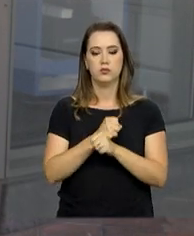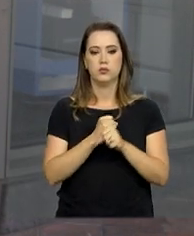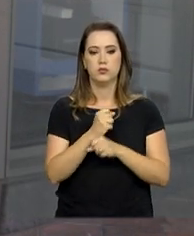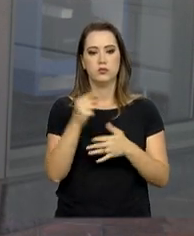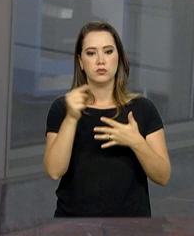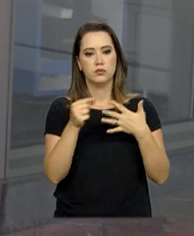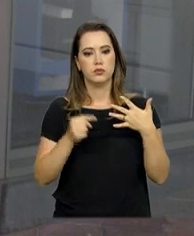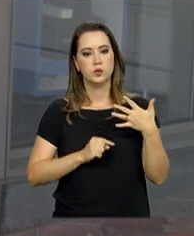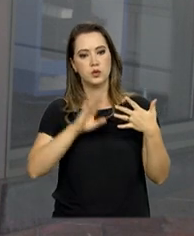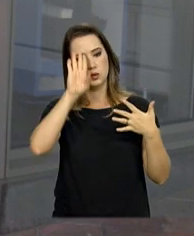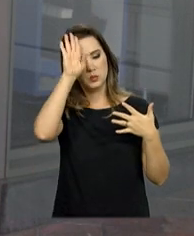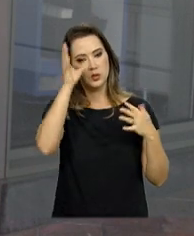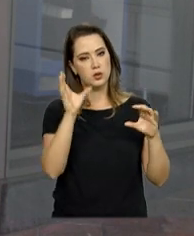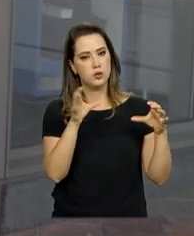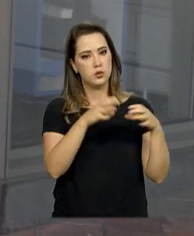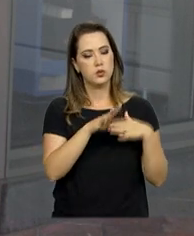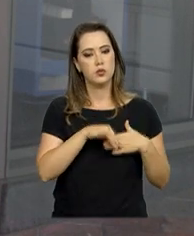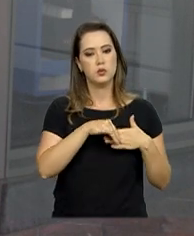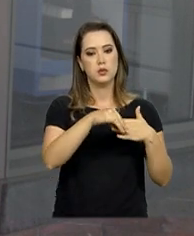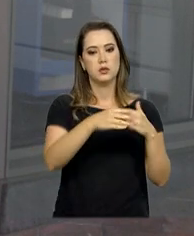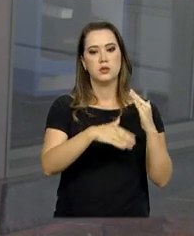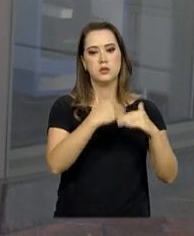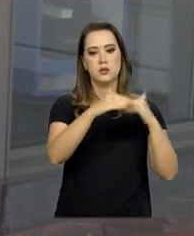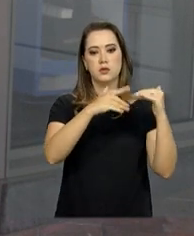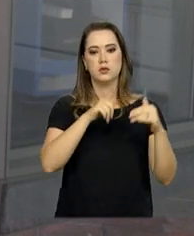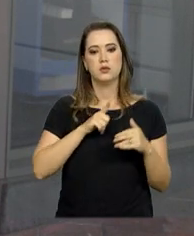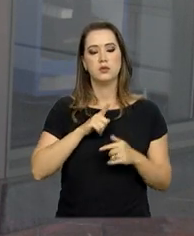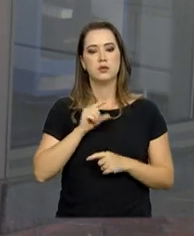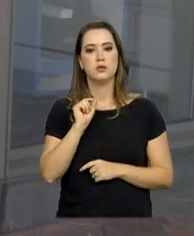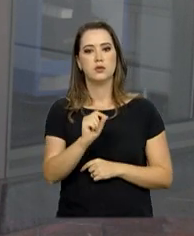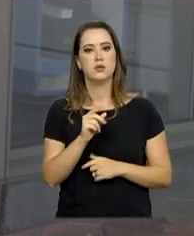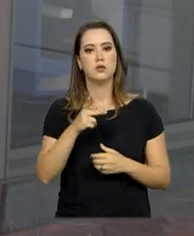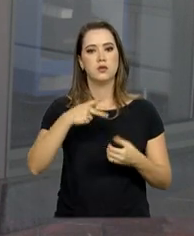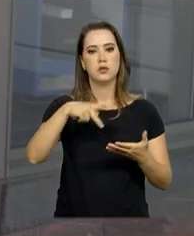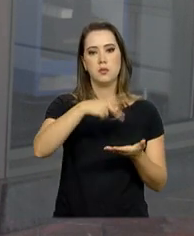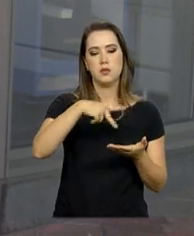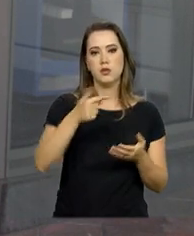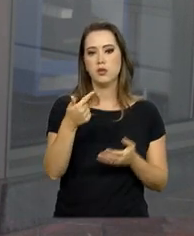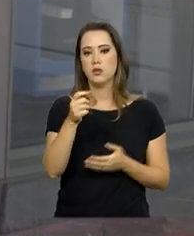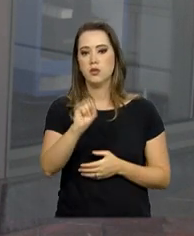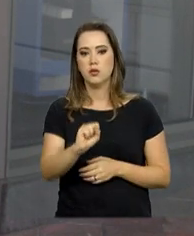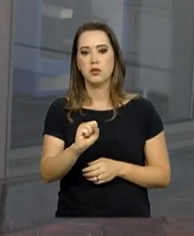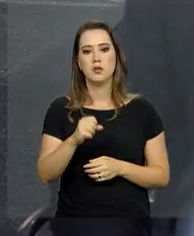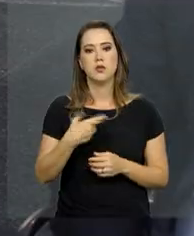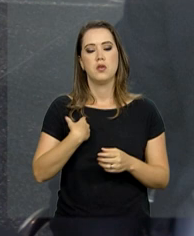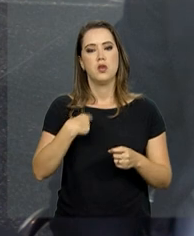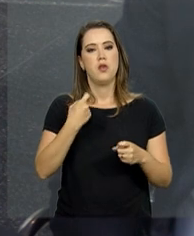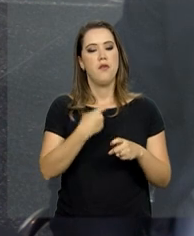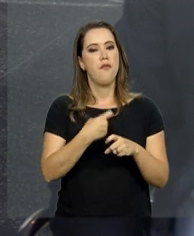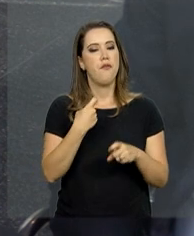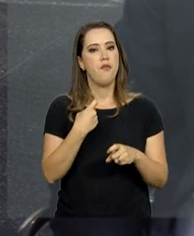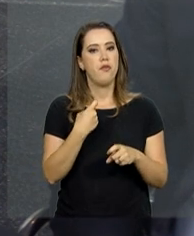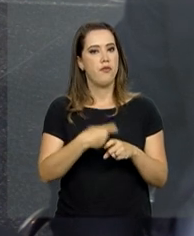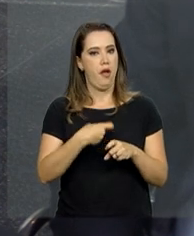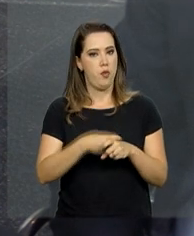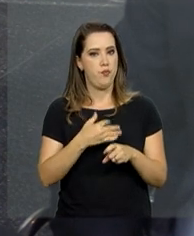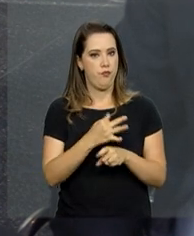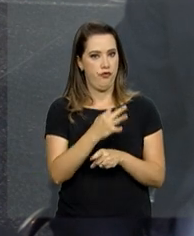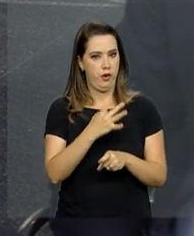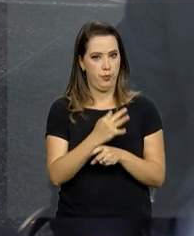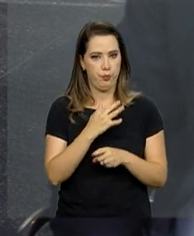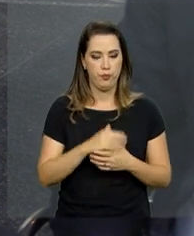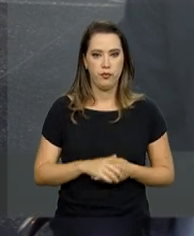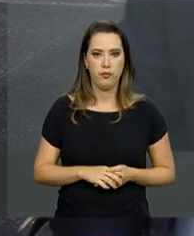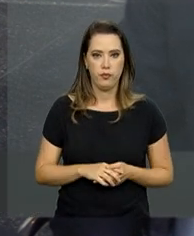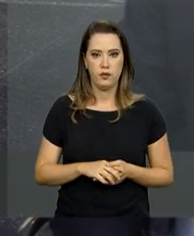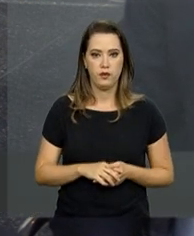Entre os principais segmentos liderando esse crescimento estão petróleo e gás e siderurgia. Um destaque para o